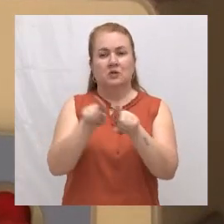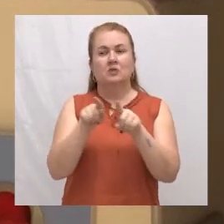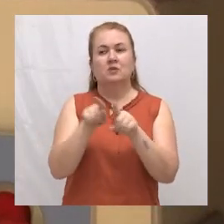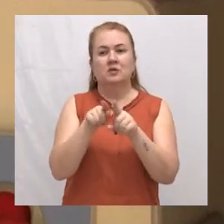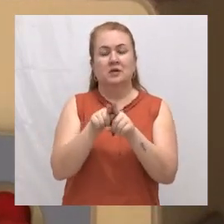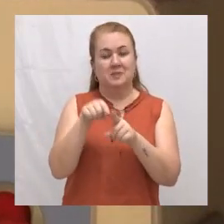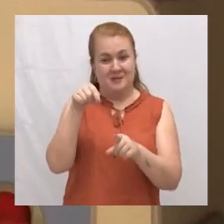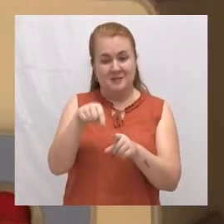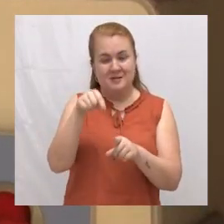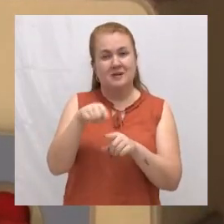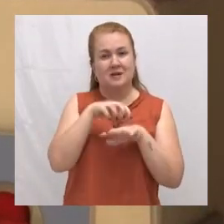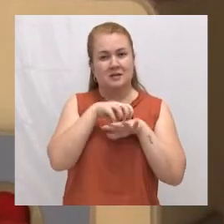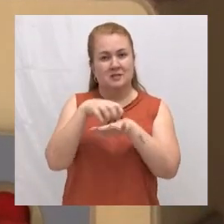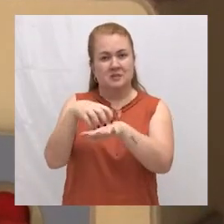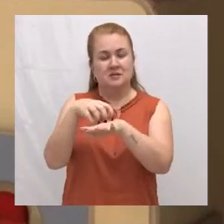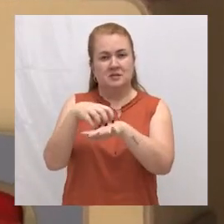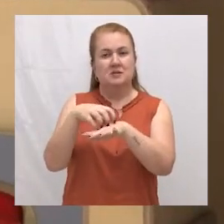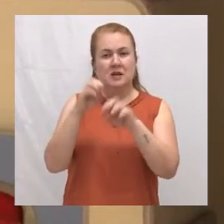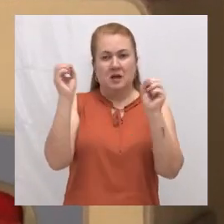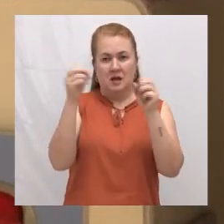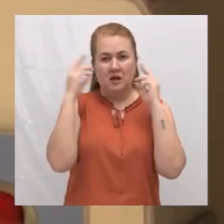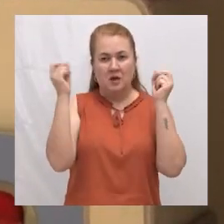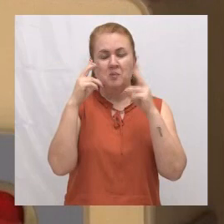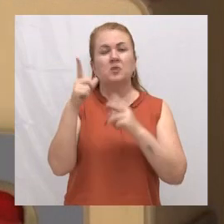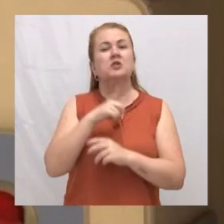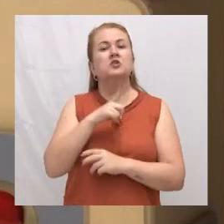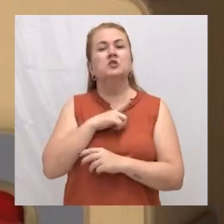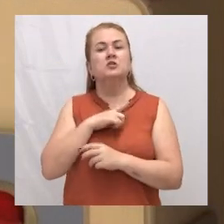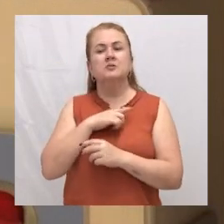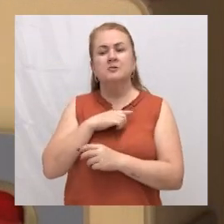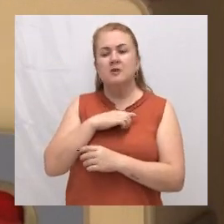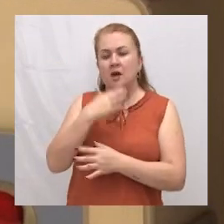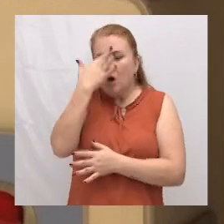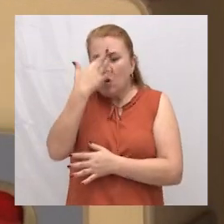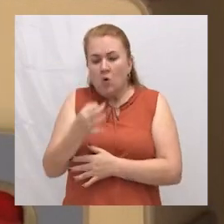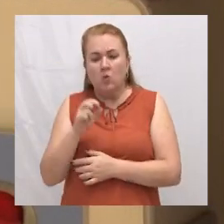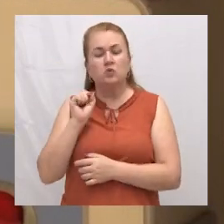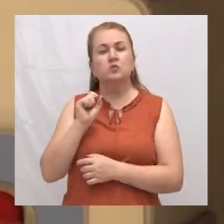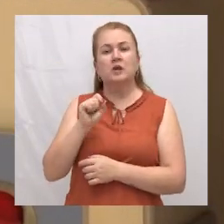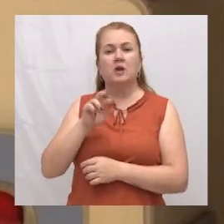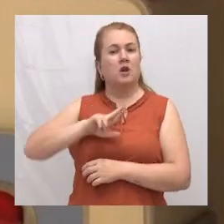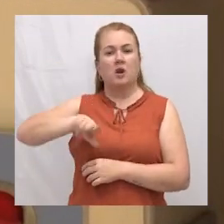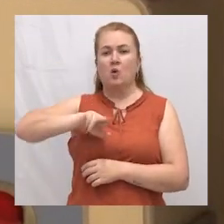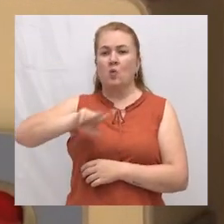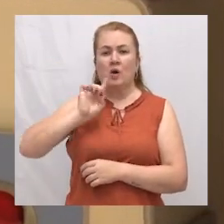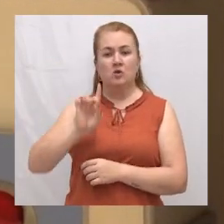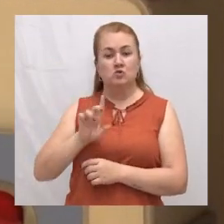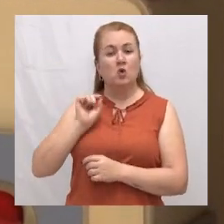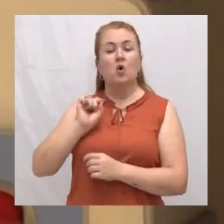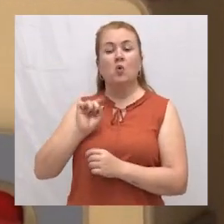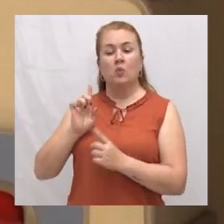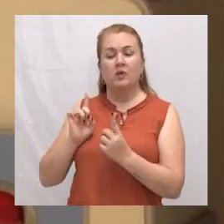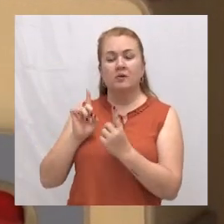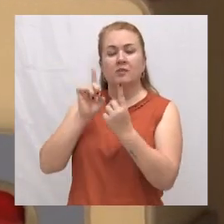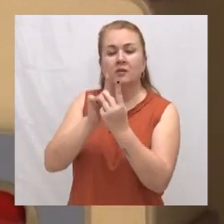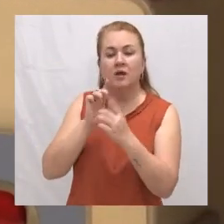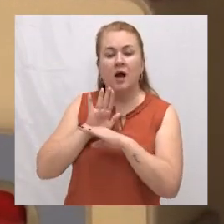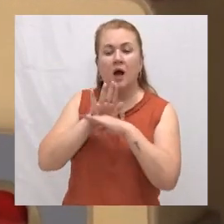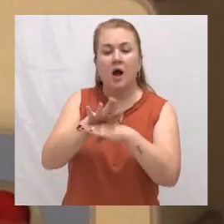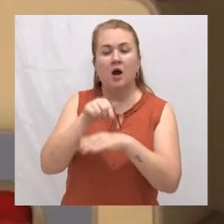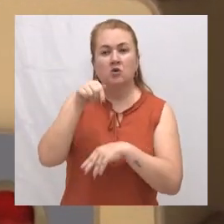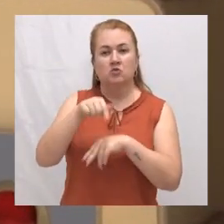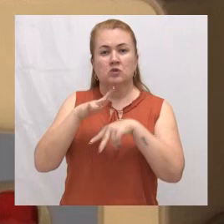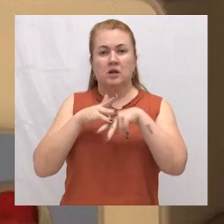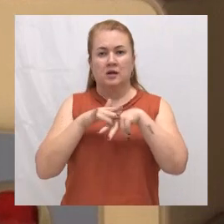dessa unidade móvel, temos a percepção, não só da assistência, o paciente, mas